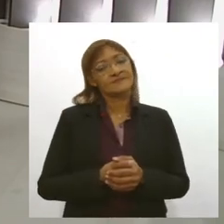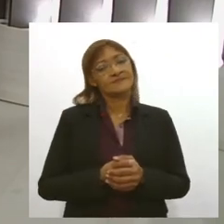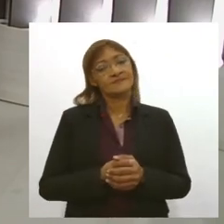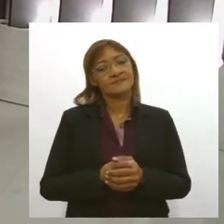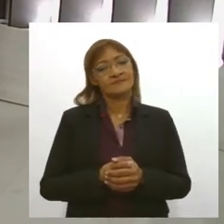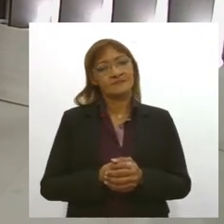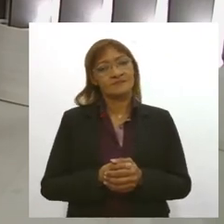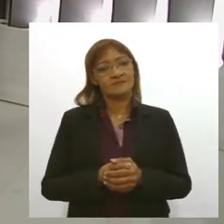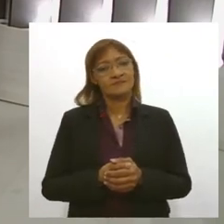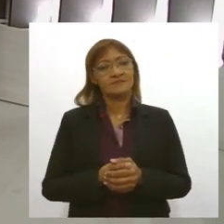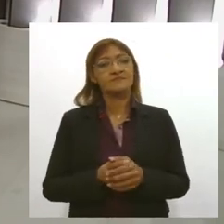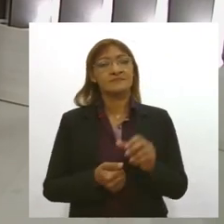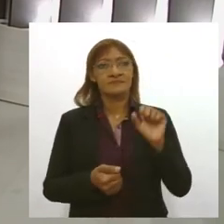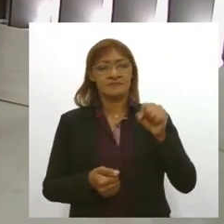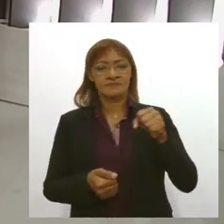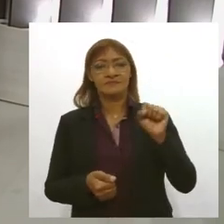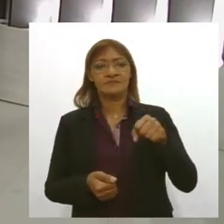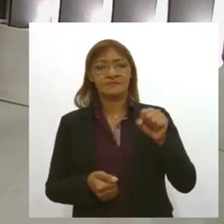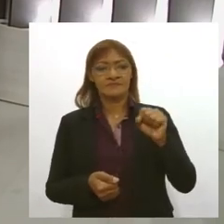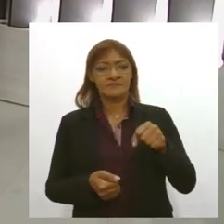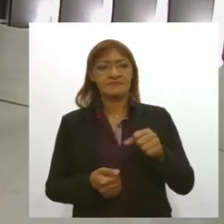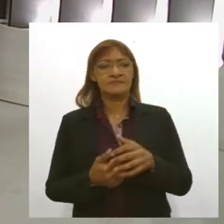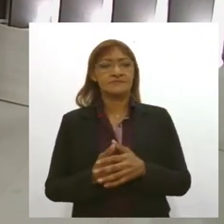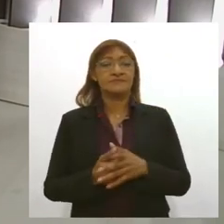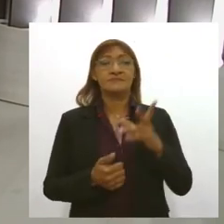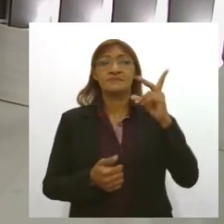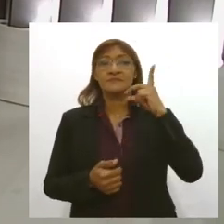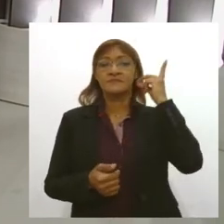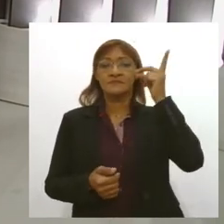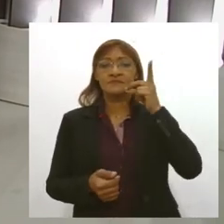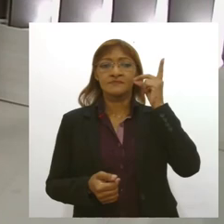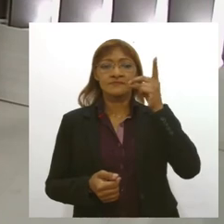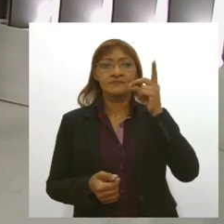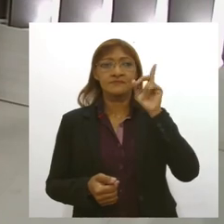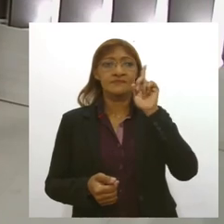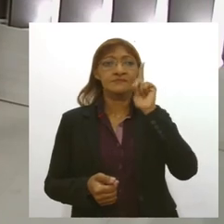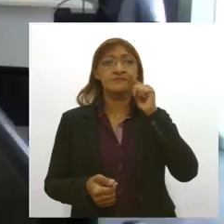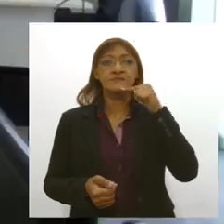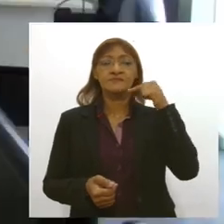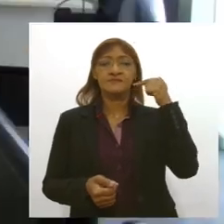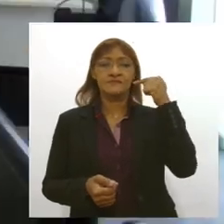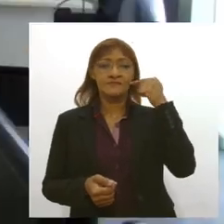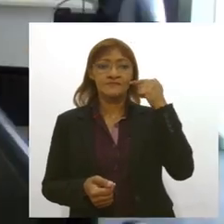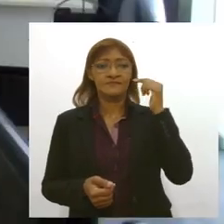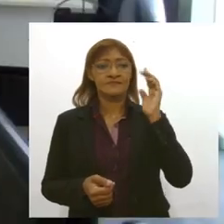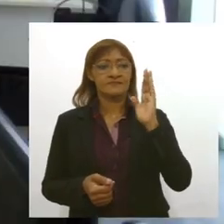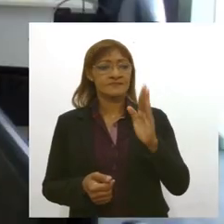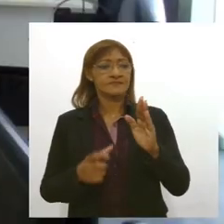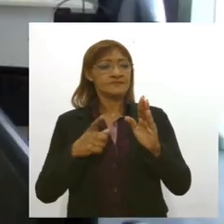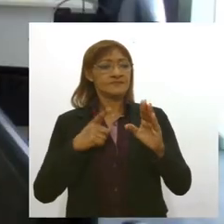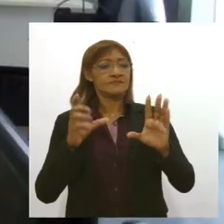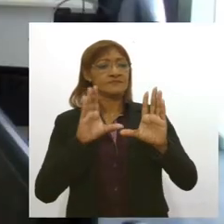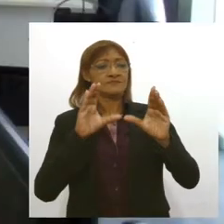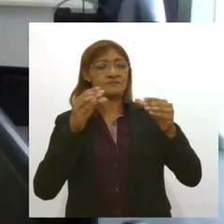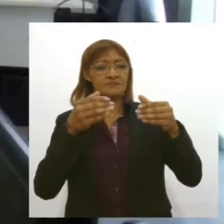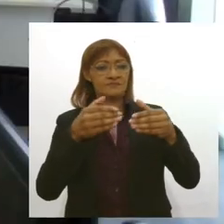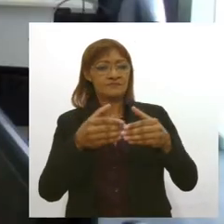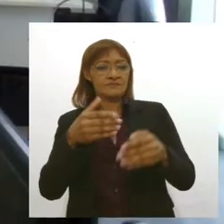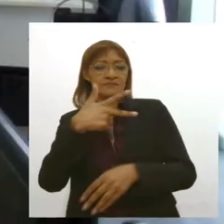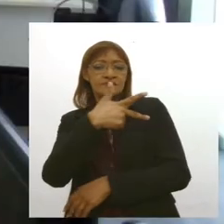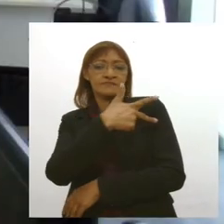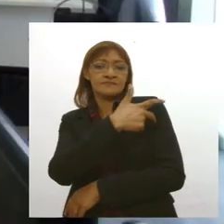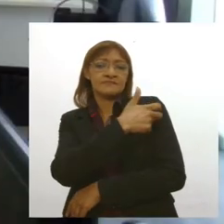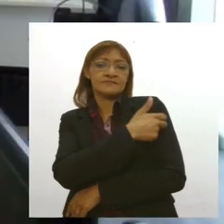exatamente Larissa a deputada Goretti Reis participou aí de uma comissão nacional de vacinação